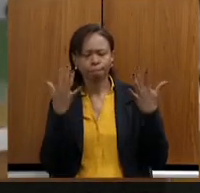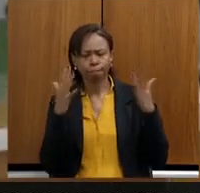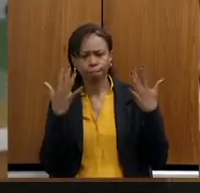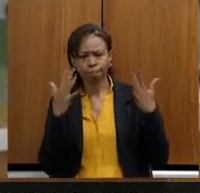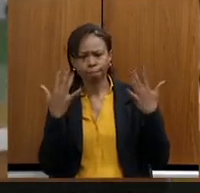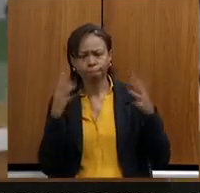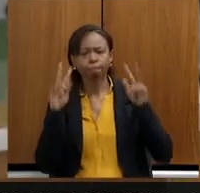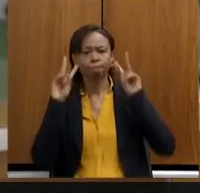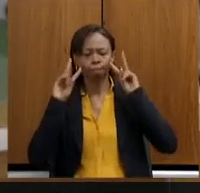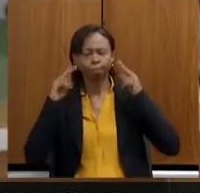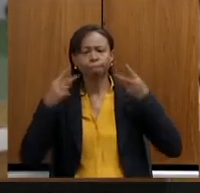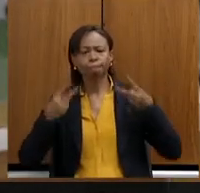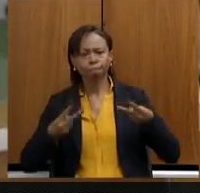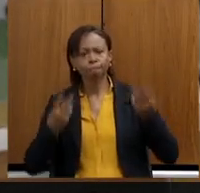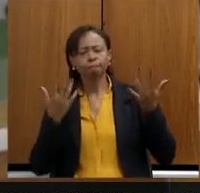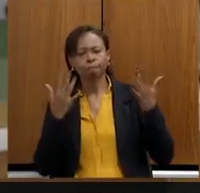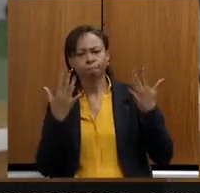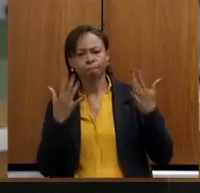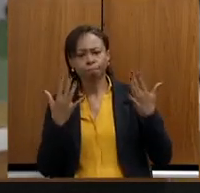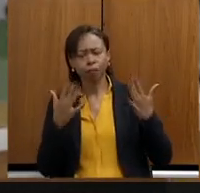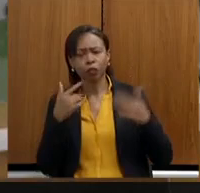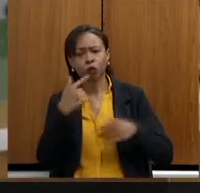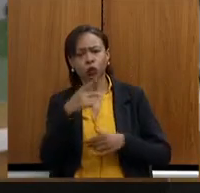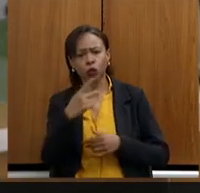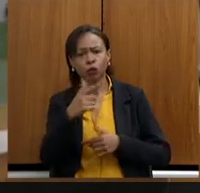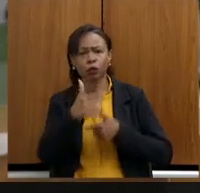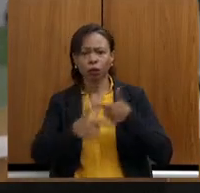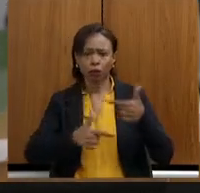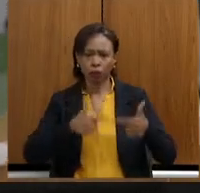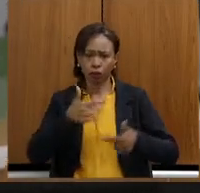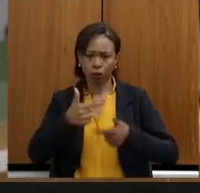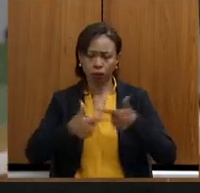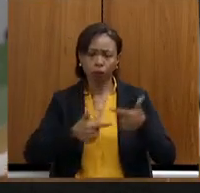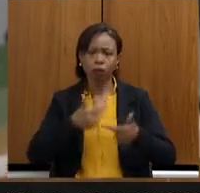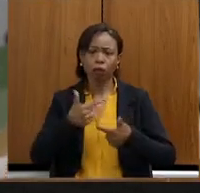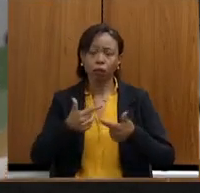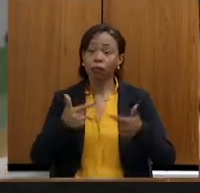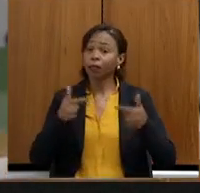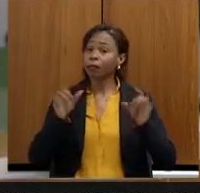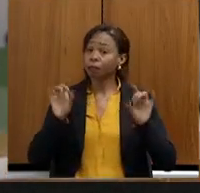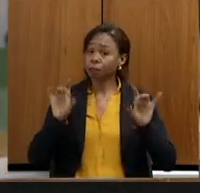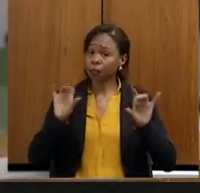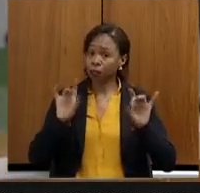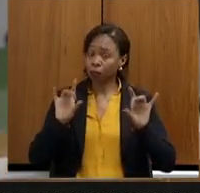reconhecimento pelo trabalho de vocês, em especial